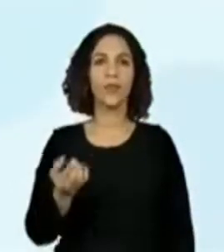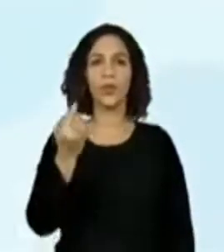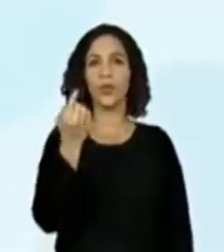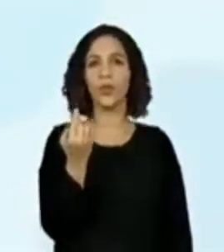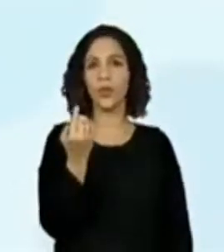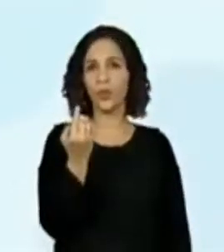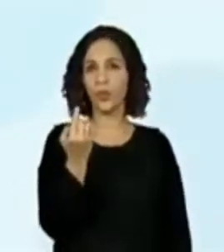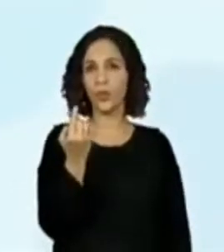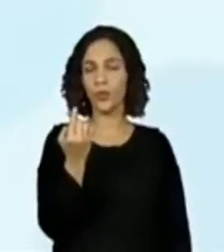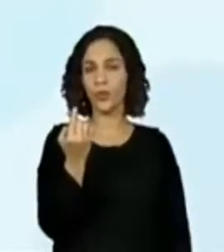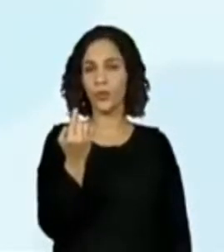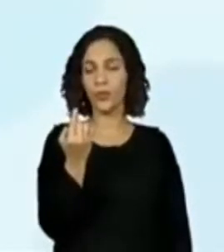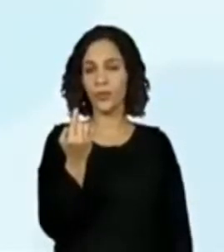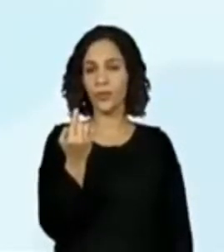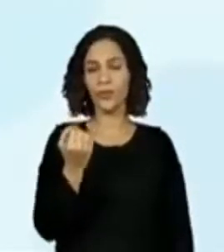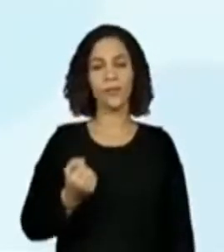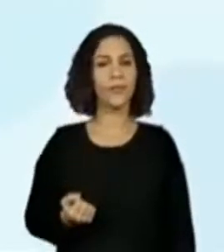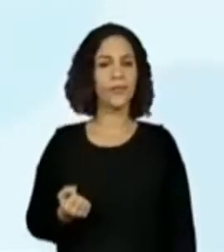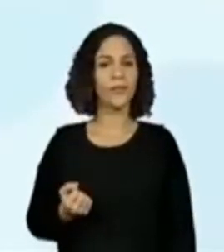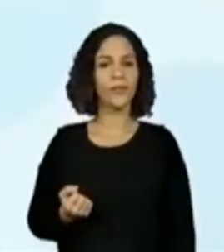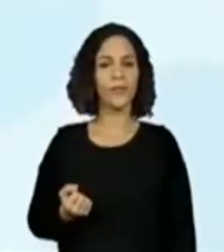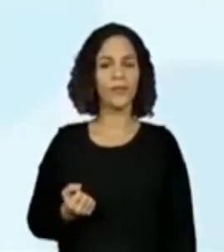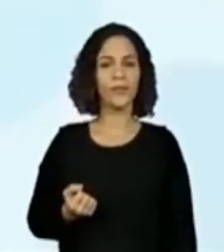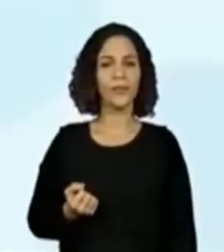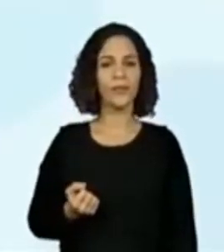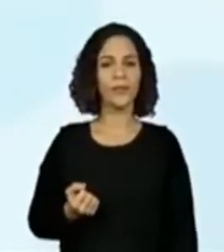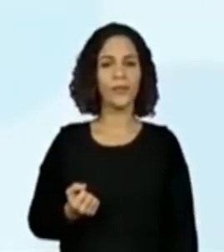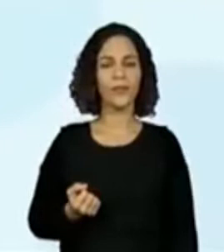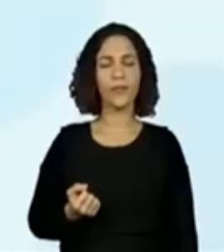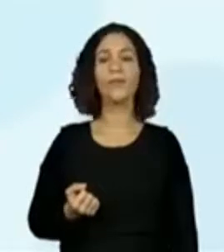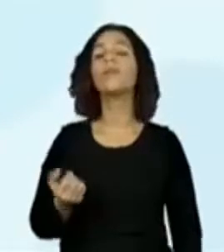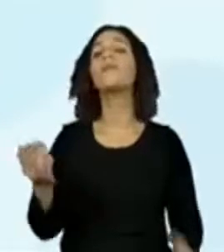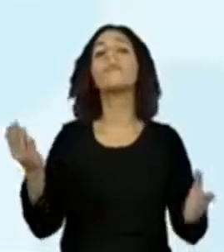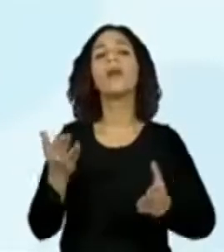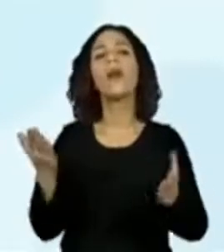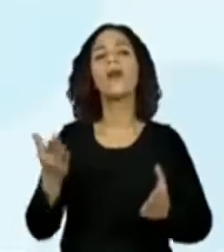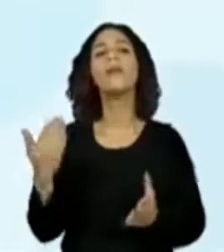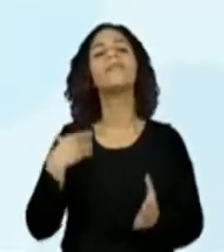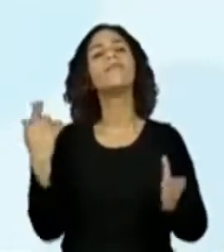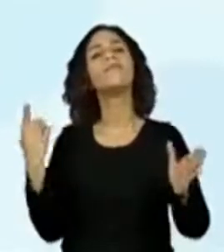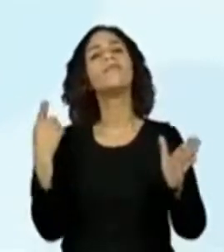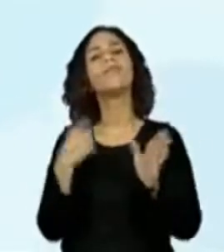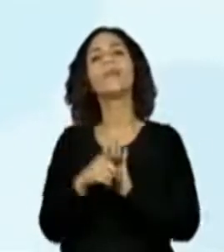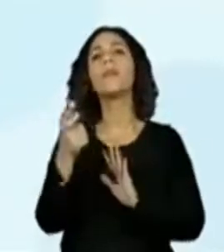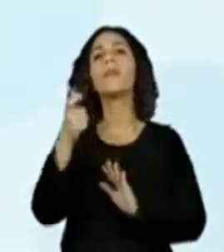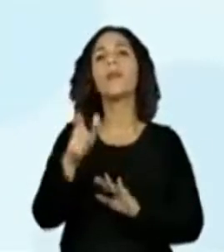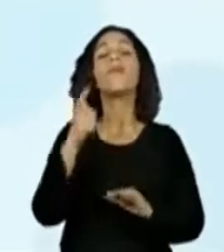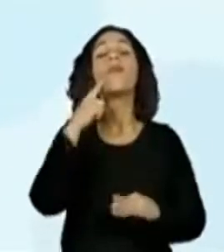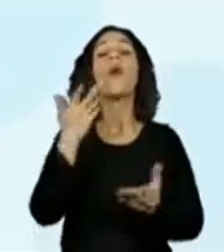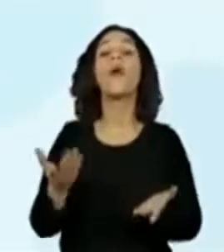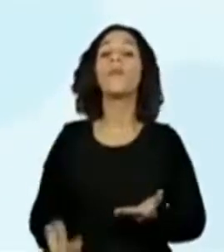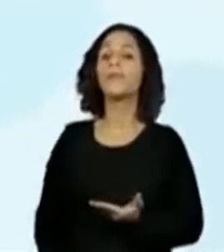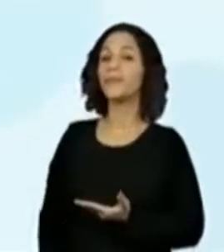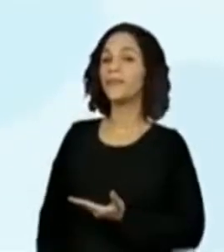Muito bem! Agora, vocês que vão falar. Qual é essa palavrinha? Quem consegue ler já, ó?